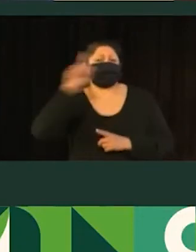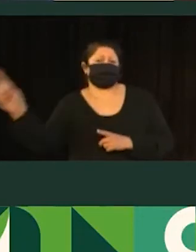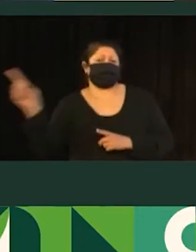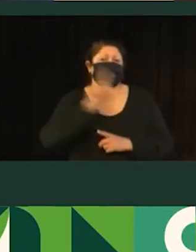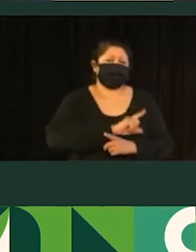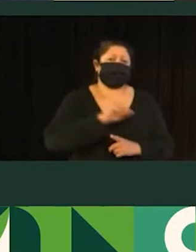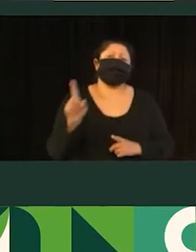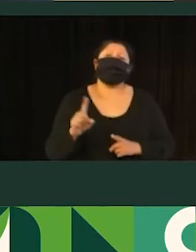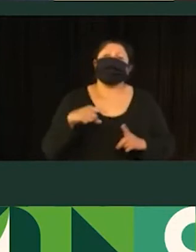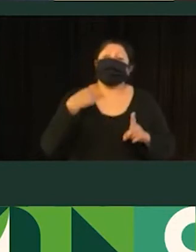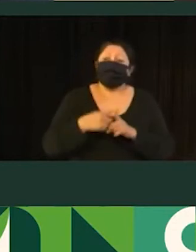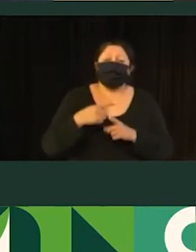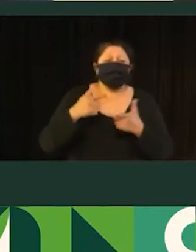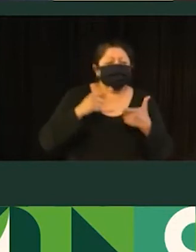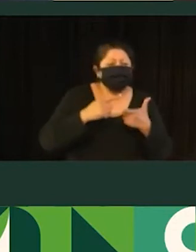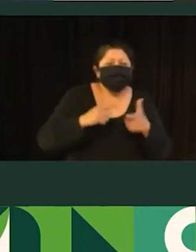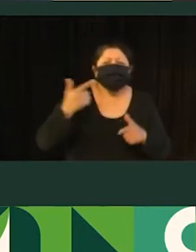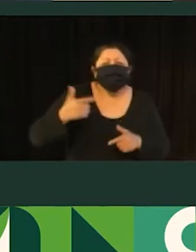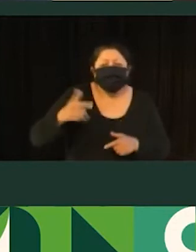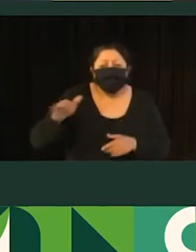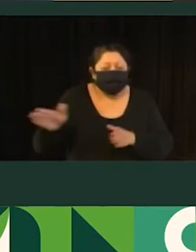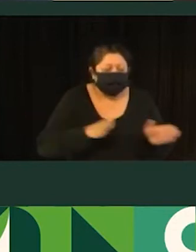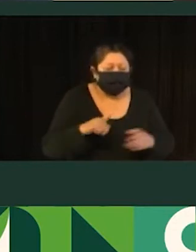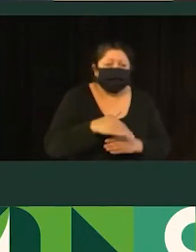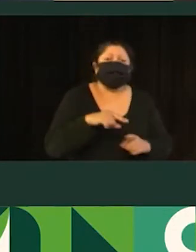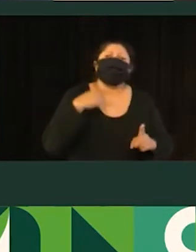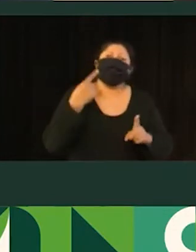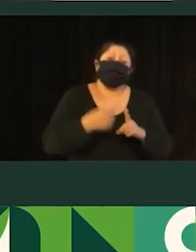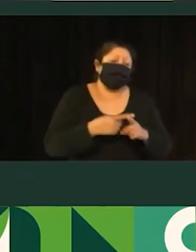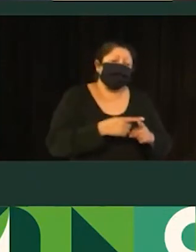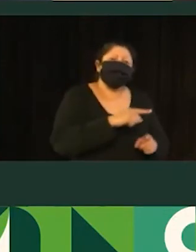complementada com as vias arteriais principais e algumas vias coletoras.